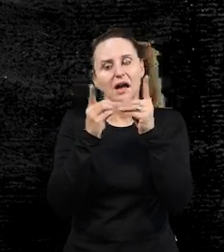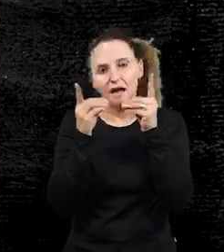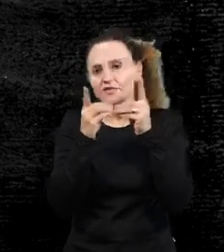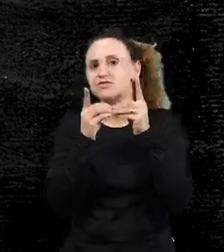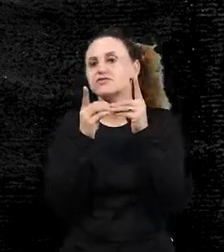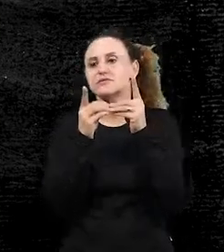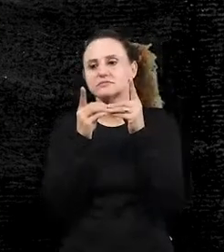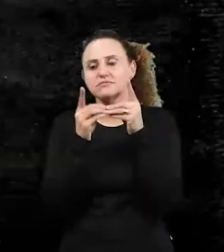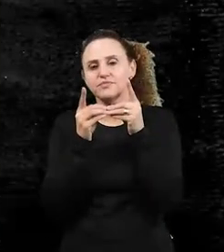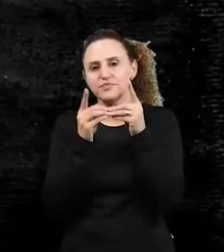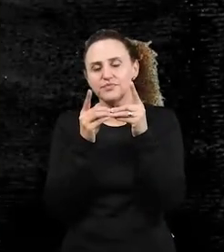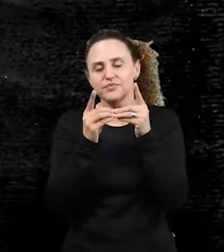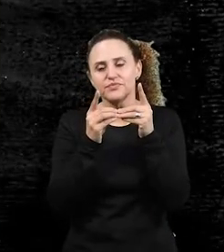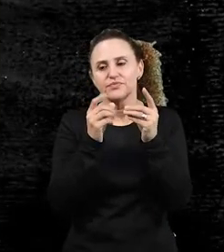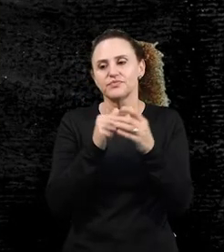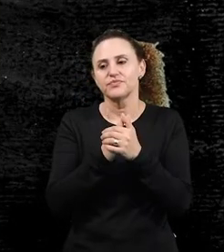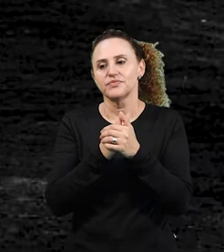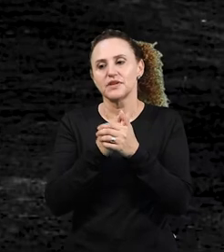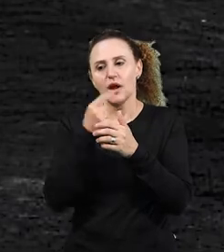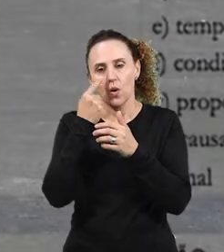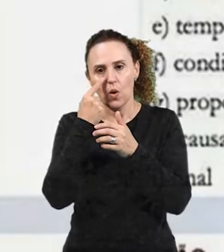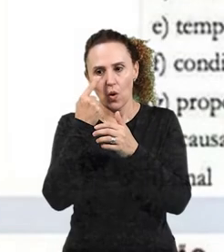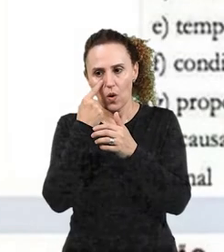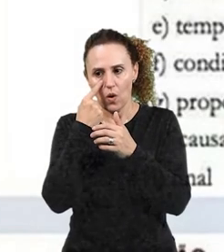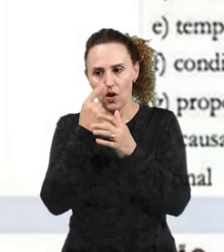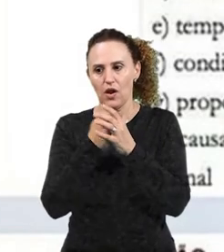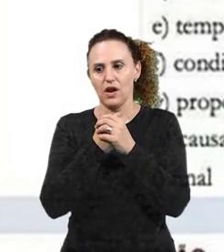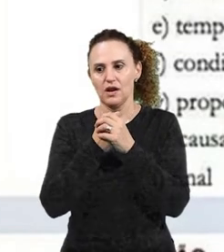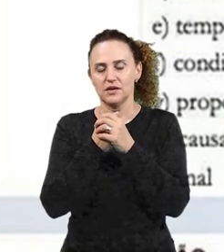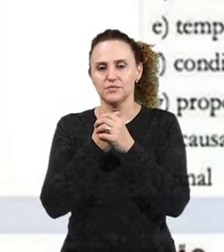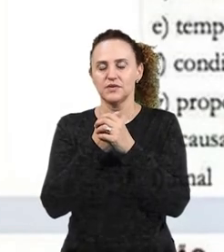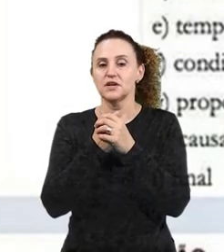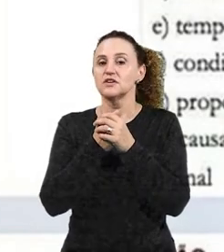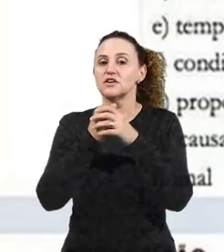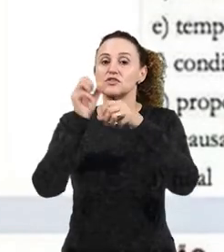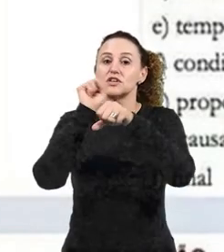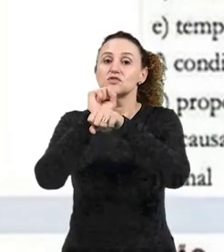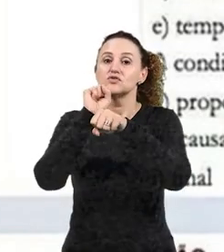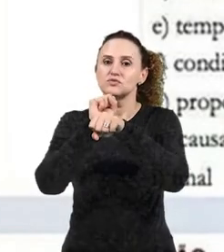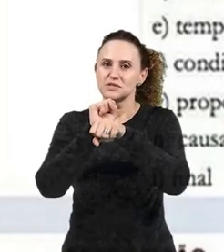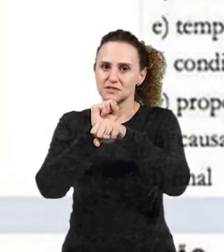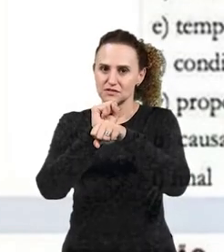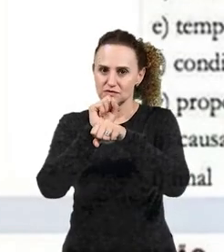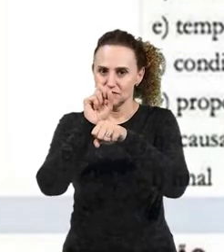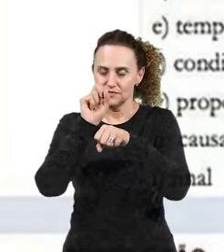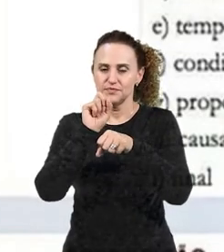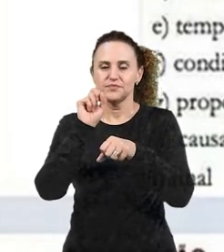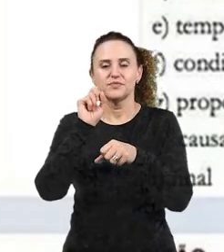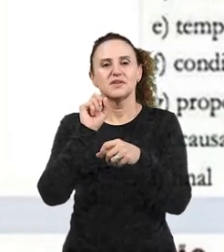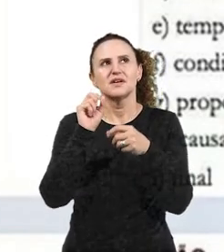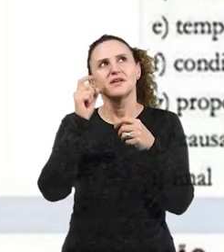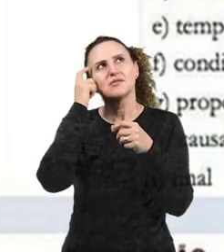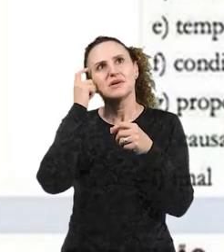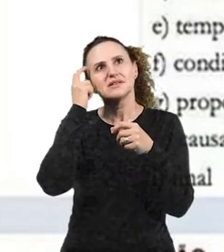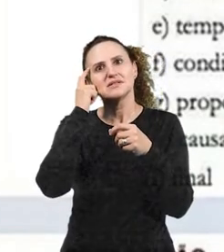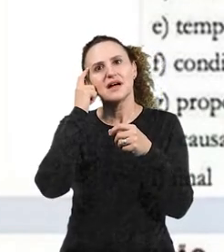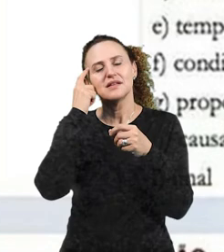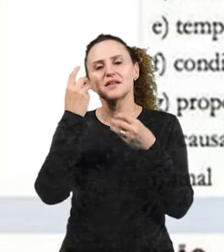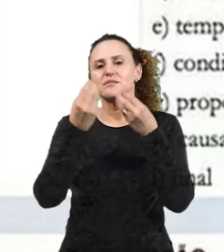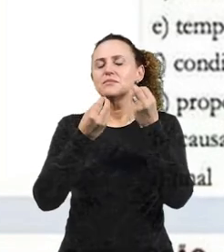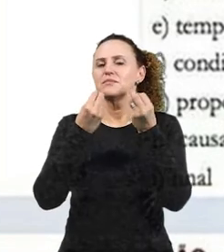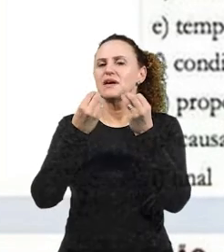as divisões aqui do substantivo. Olha, quando você for estudar o substantivo, você tem que pensar que ele é